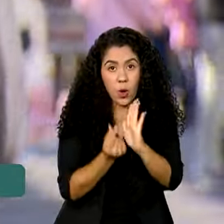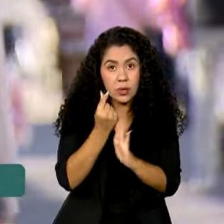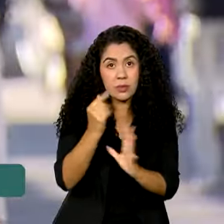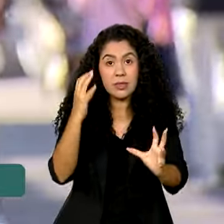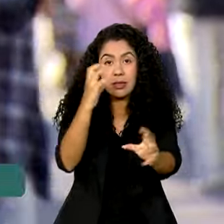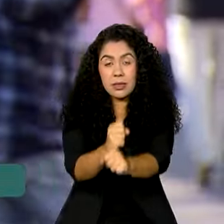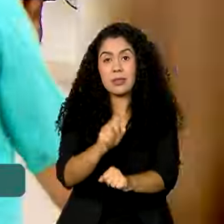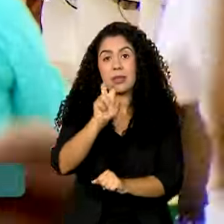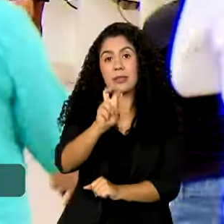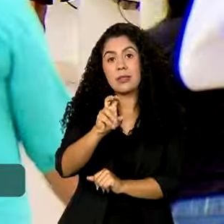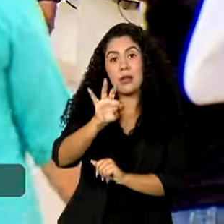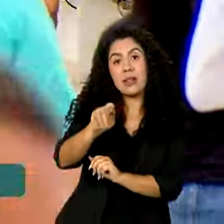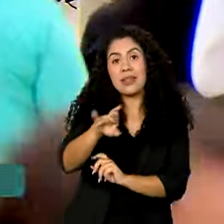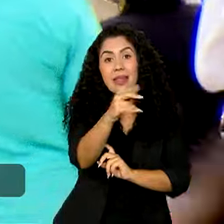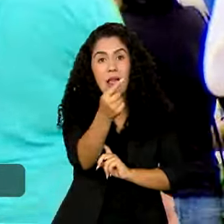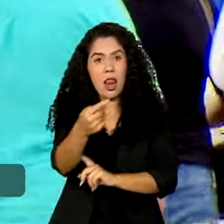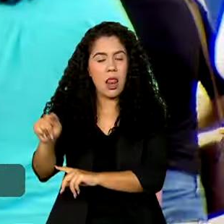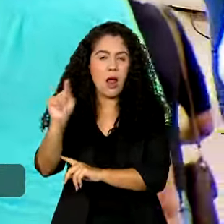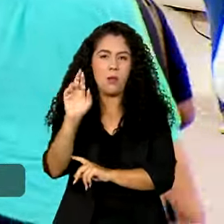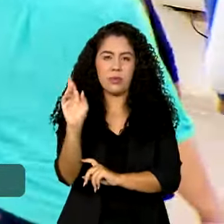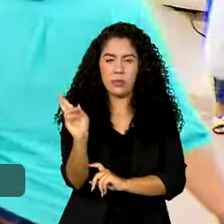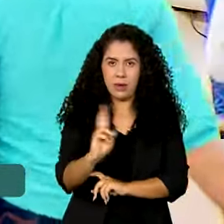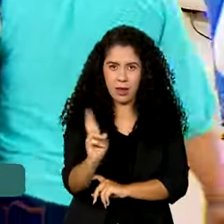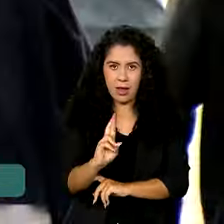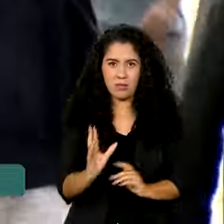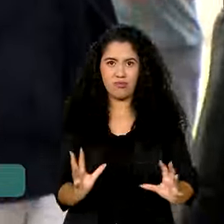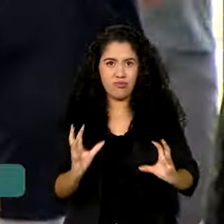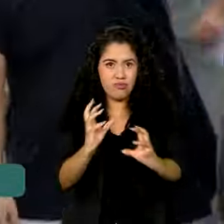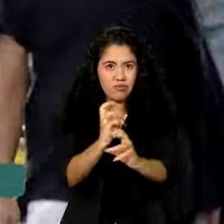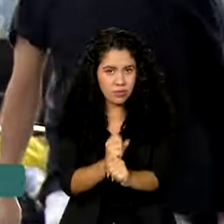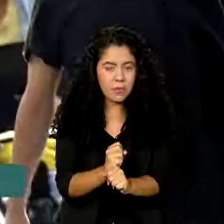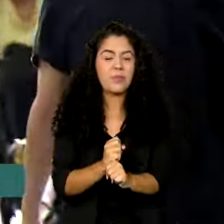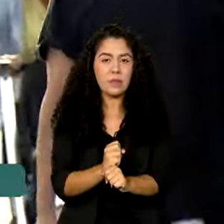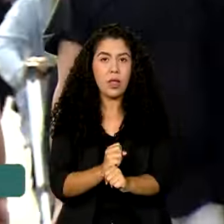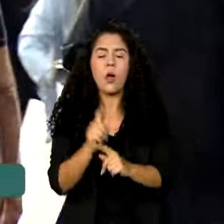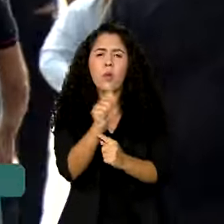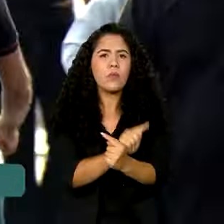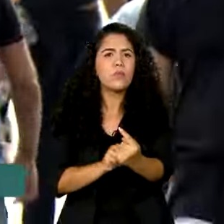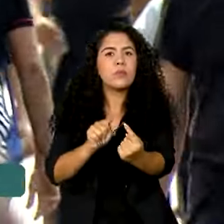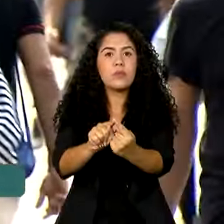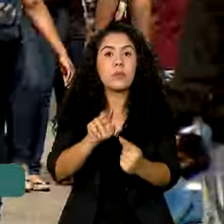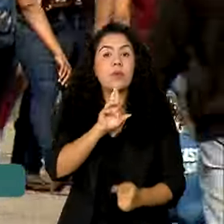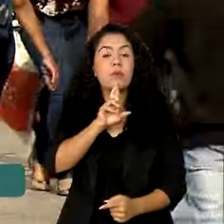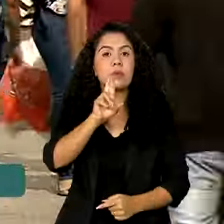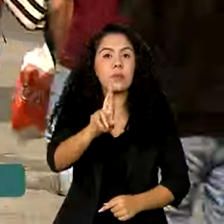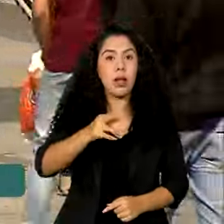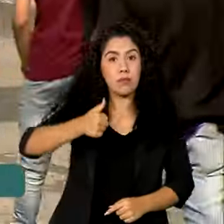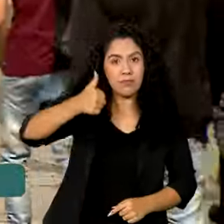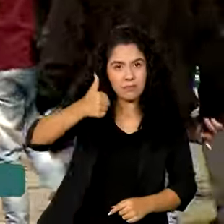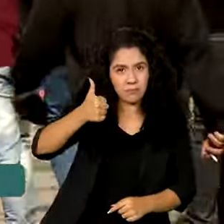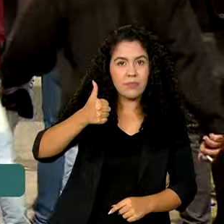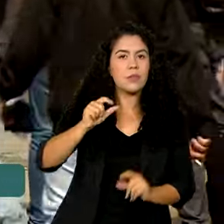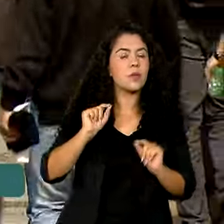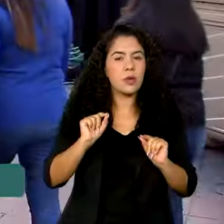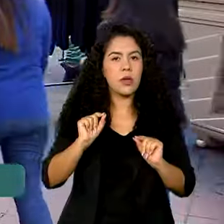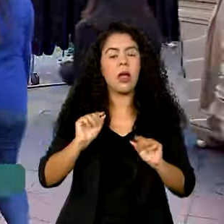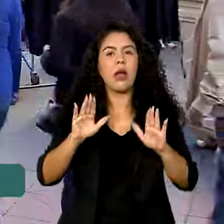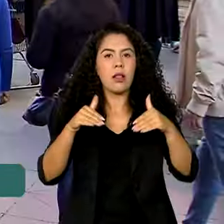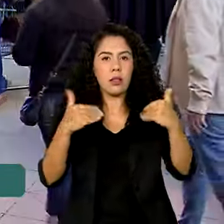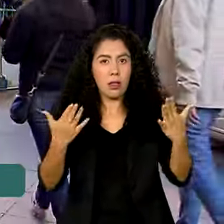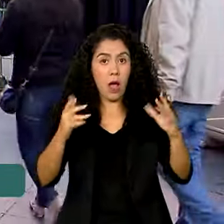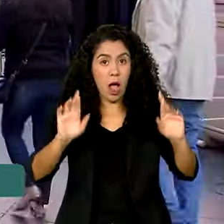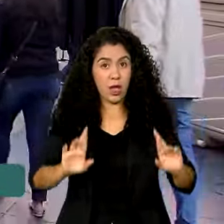,870 bilhões, com a meta de resultado primário zero, ou seja, a